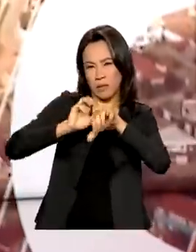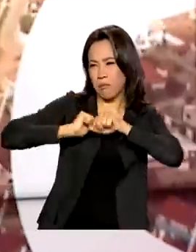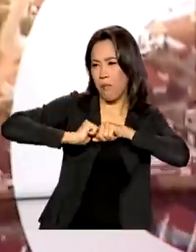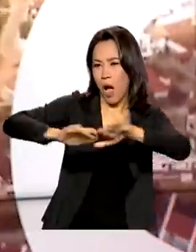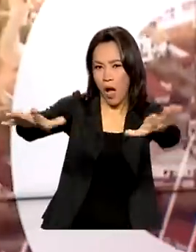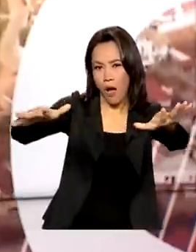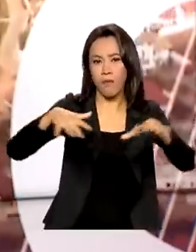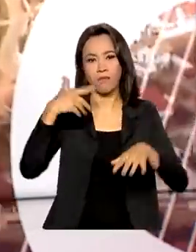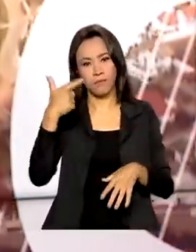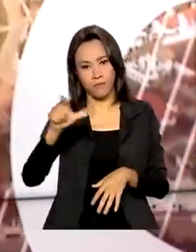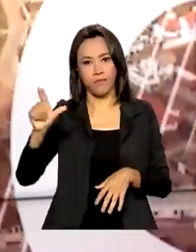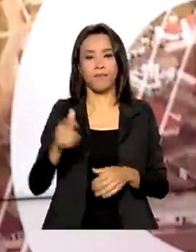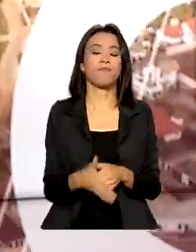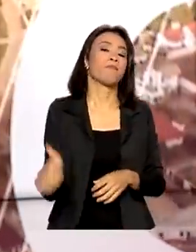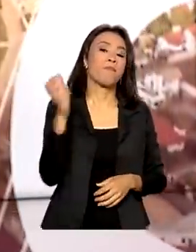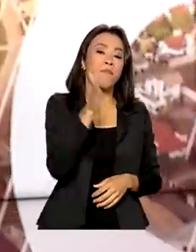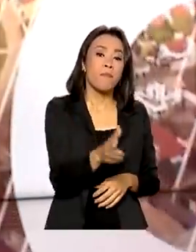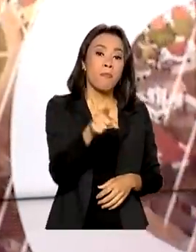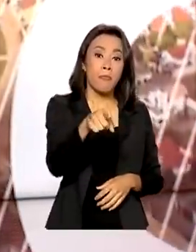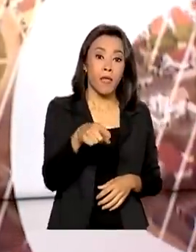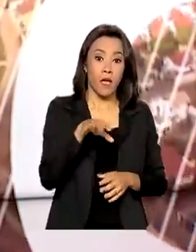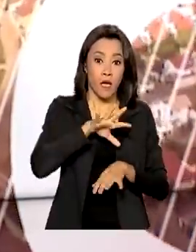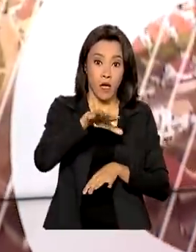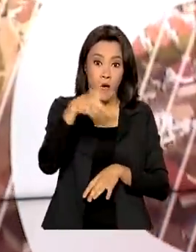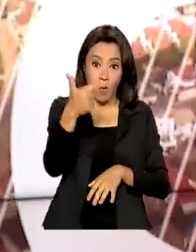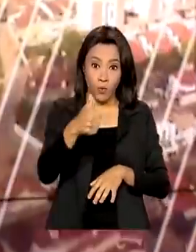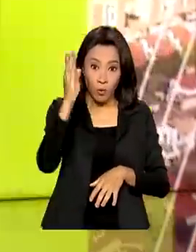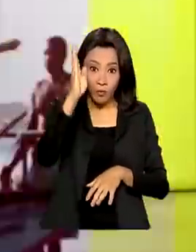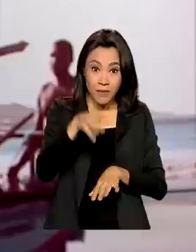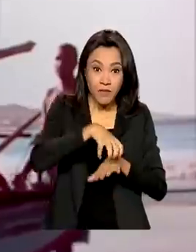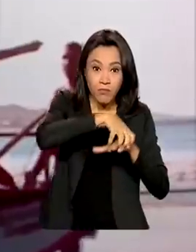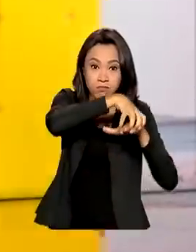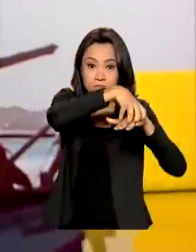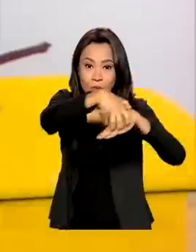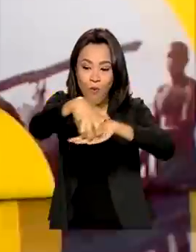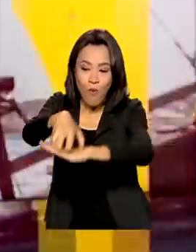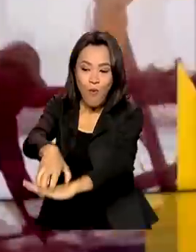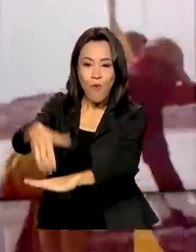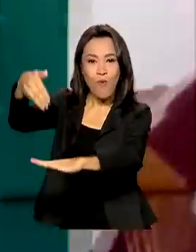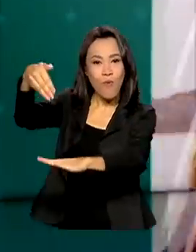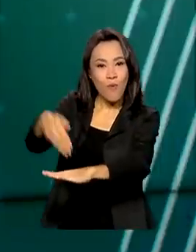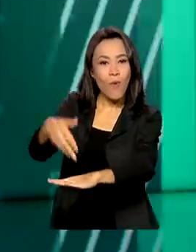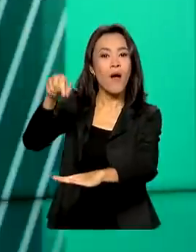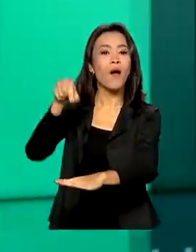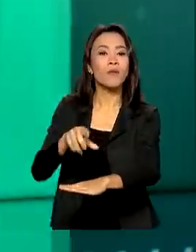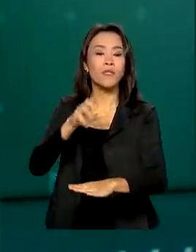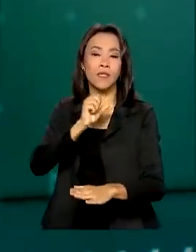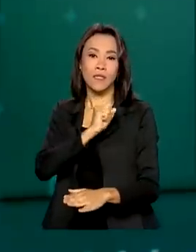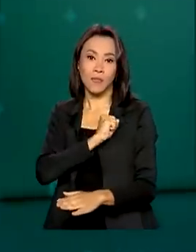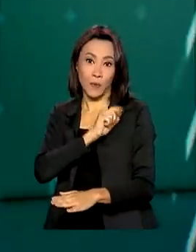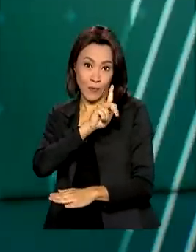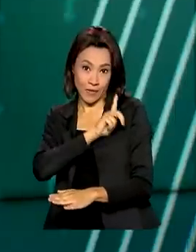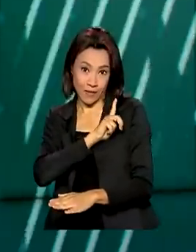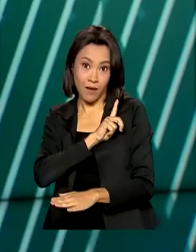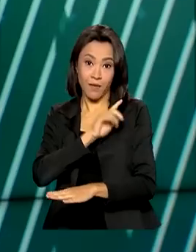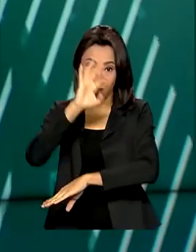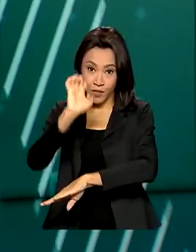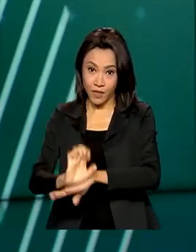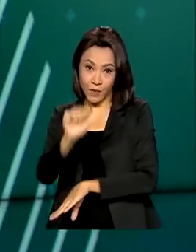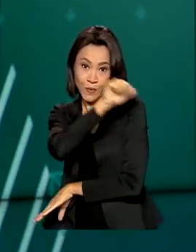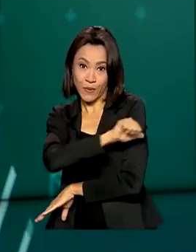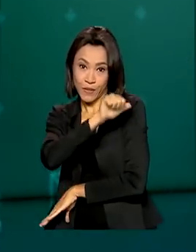Nesse fim de semana, a Caravana Brasil para Elas esteve em São Gonçalo, no Rio de Janeiro. A iniciativa leva dicas sobre